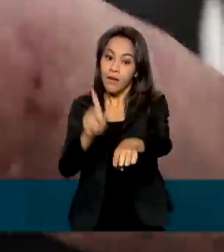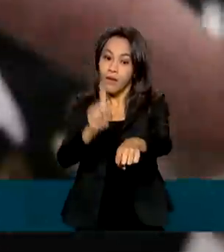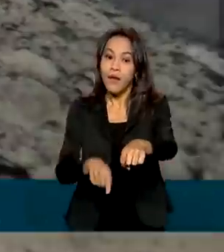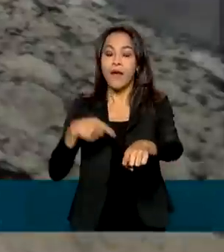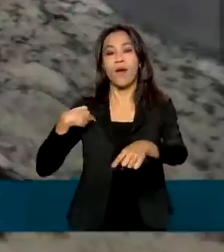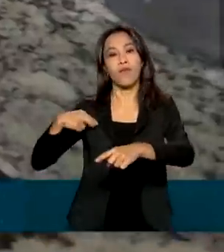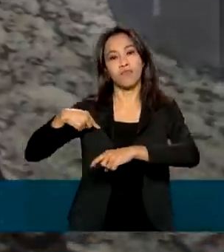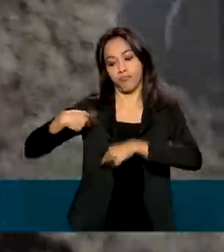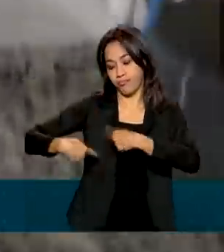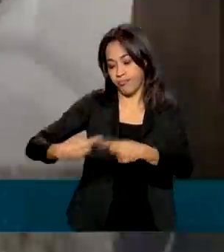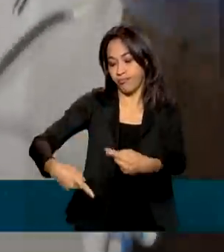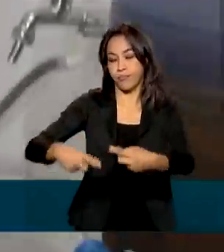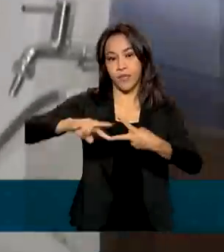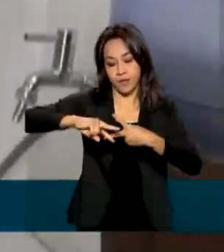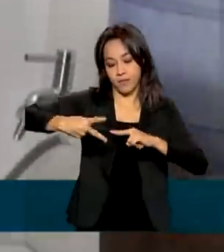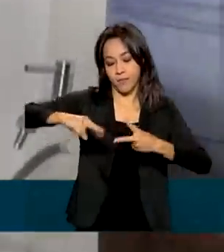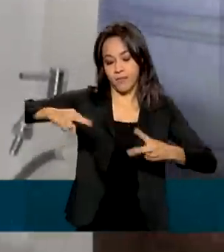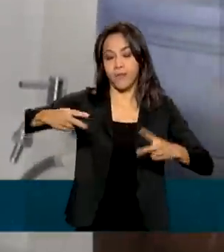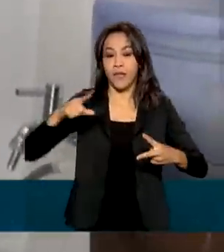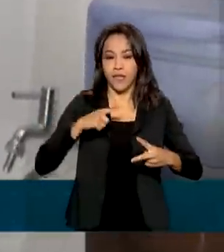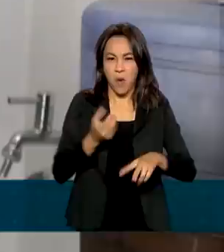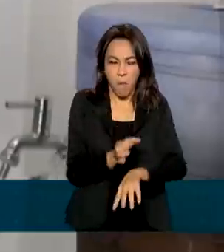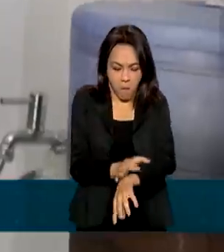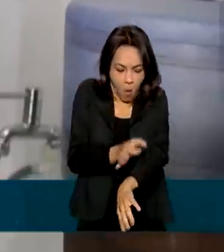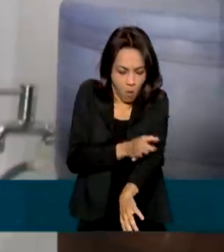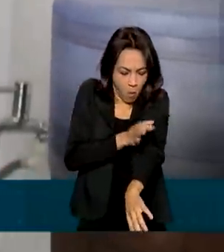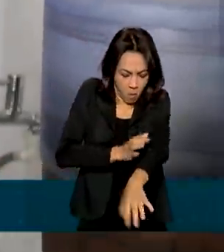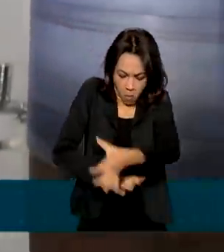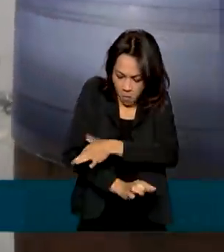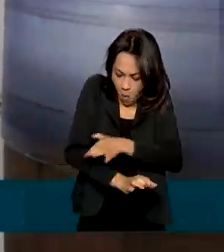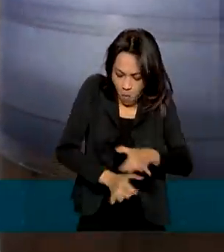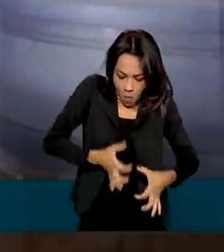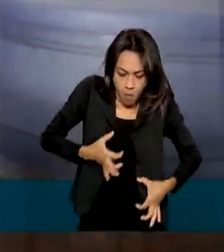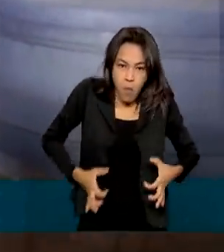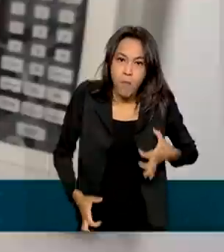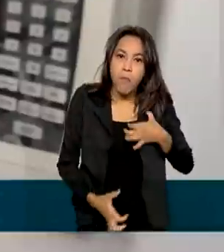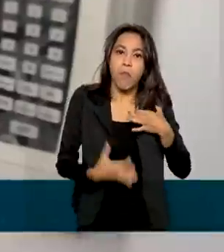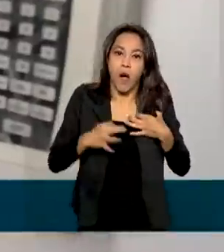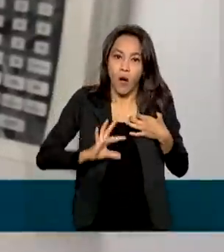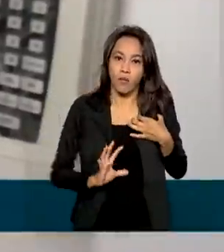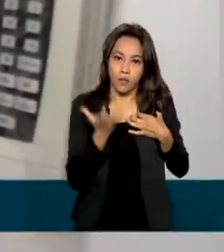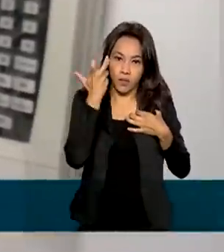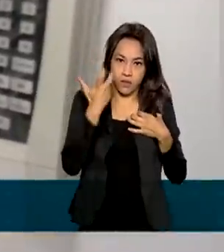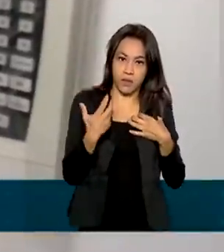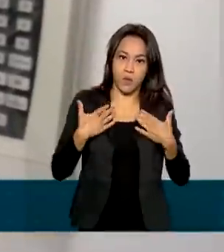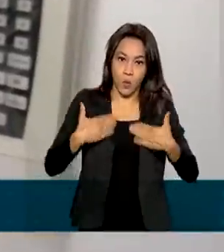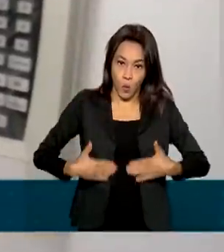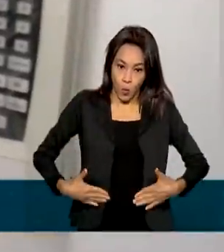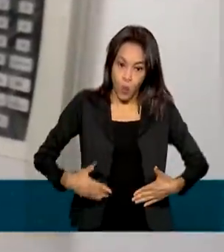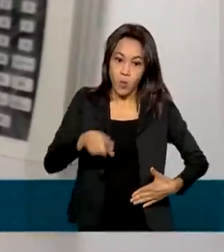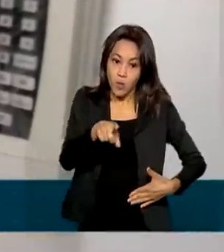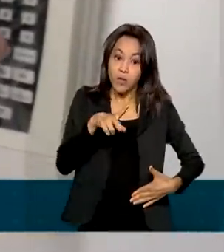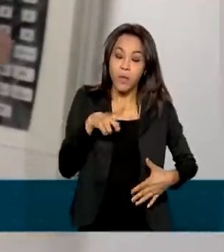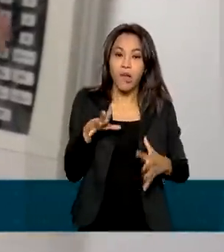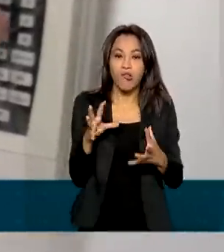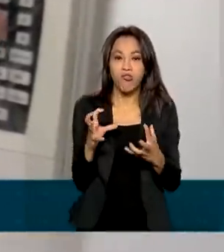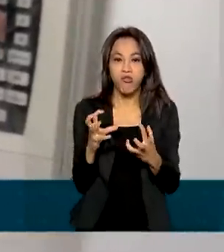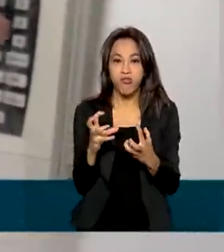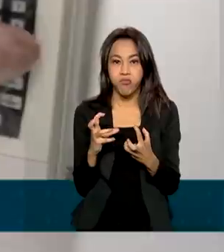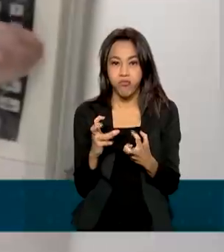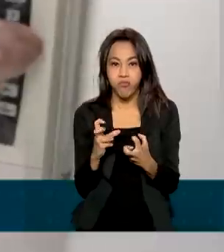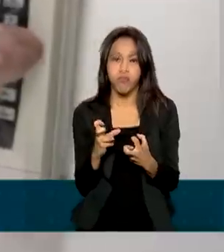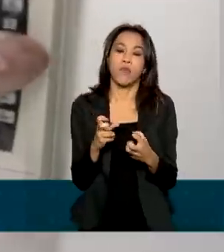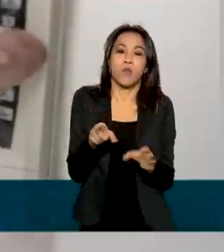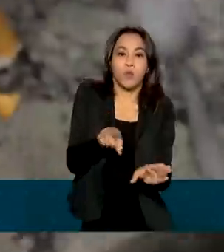hereditárias. Ela provoca lesões e bolhas na pele e nas mucosas do corpo. A enfermidade também provoca atrofia das mãos e dos